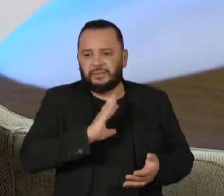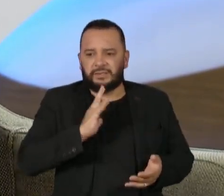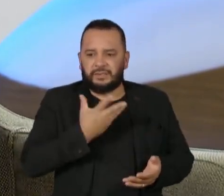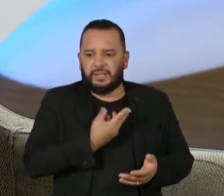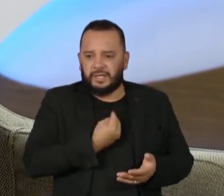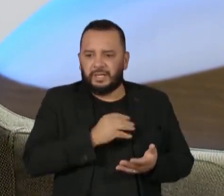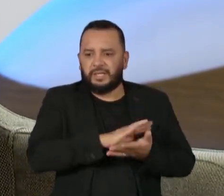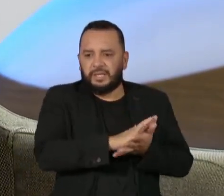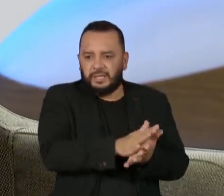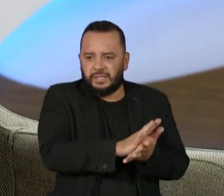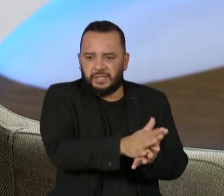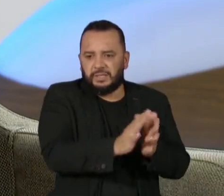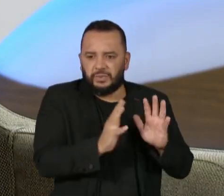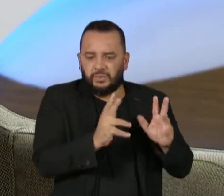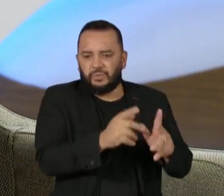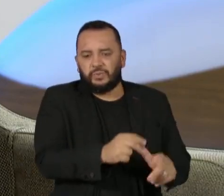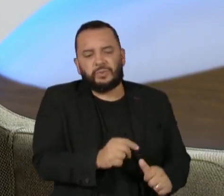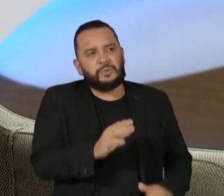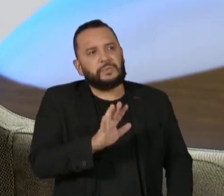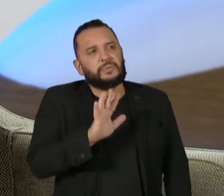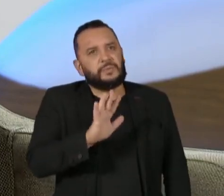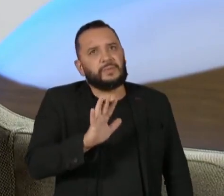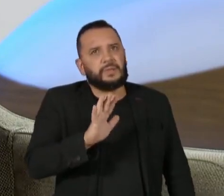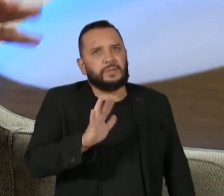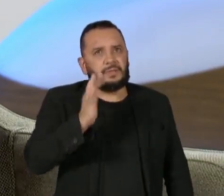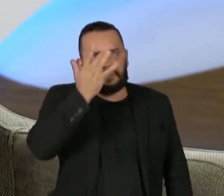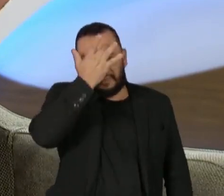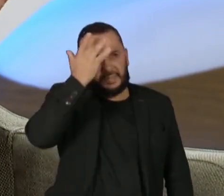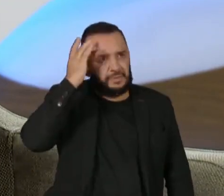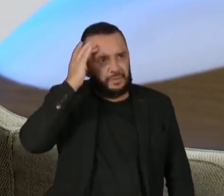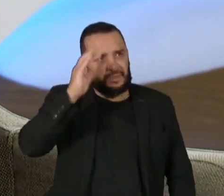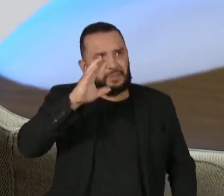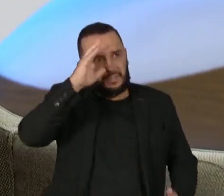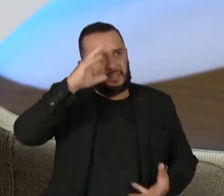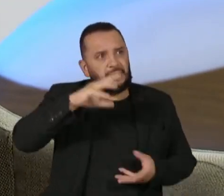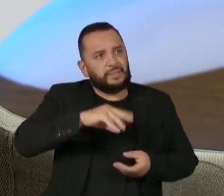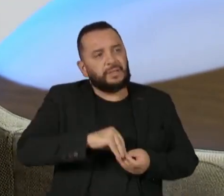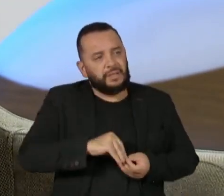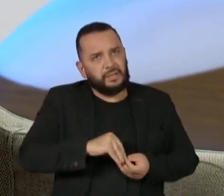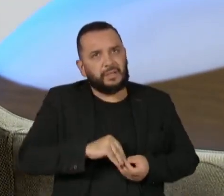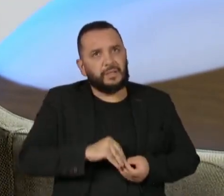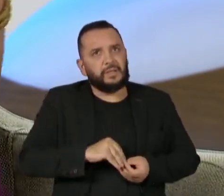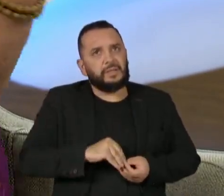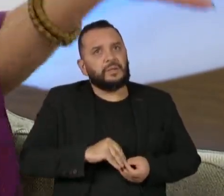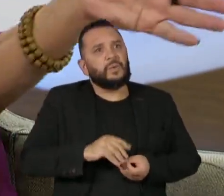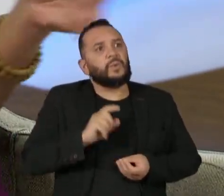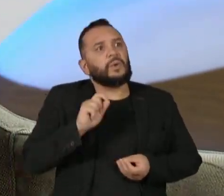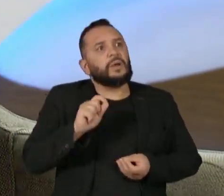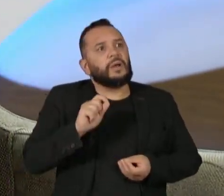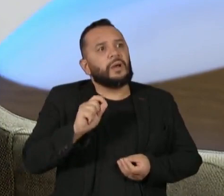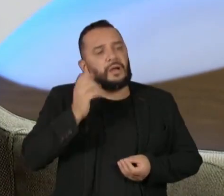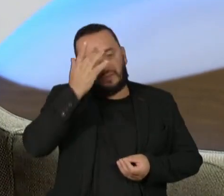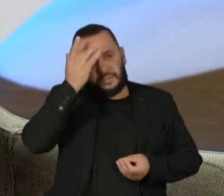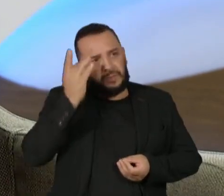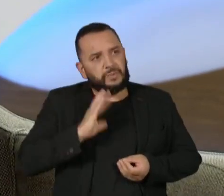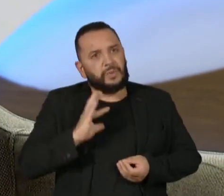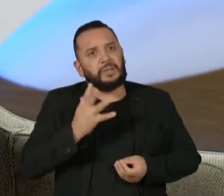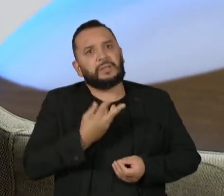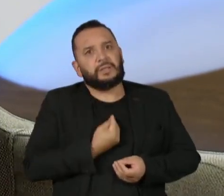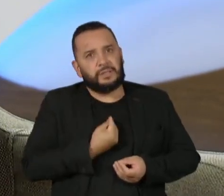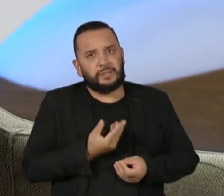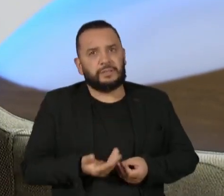acho que encontrar pessoas que entendam razoavelmente o que é uma pessoa trans,